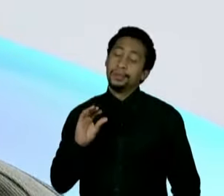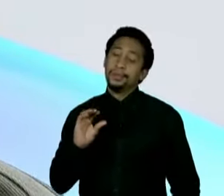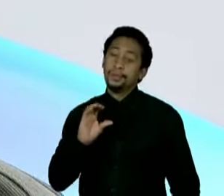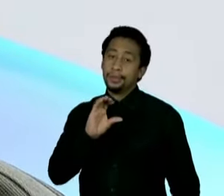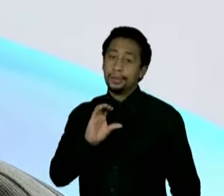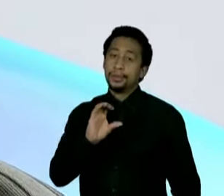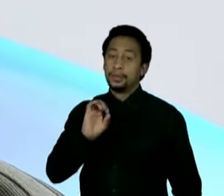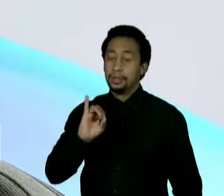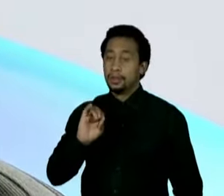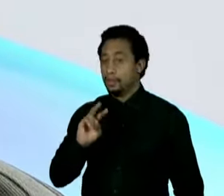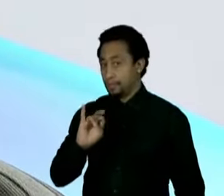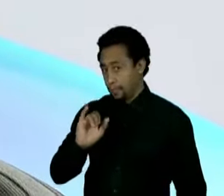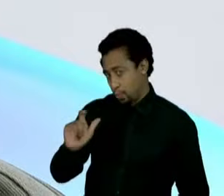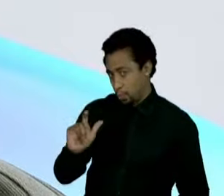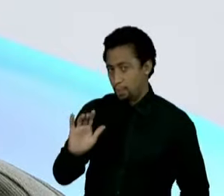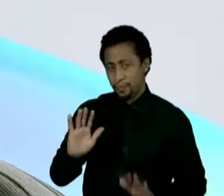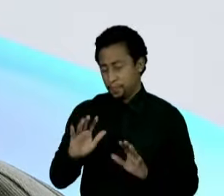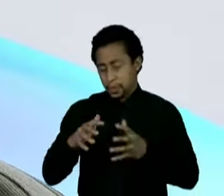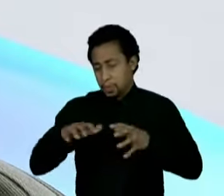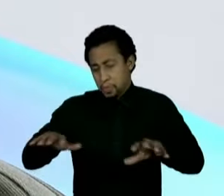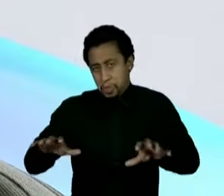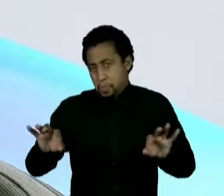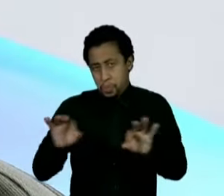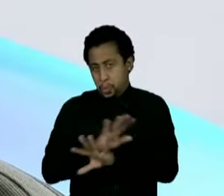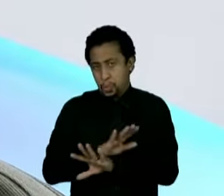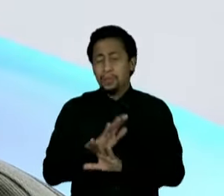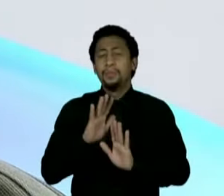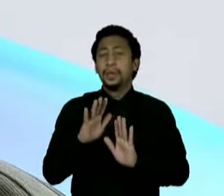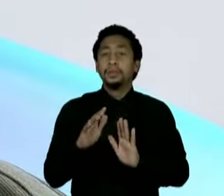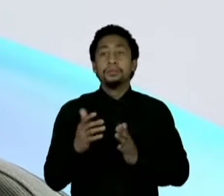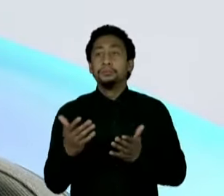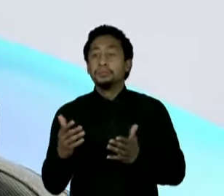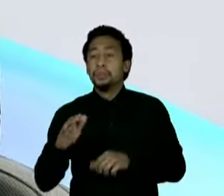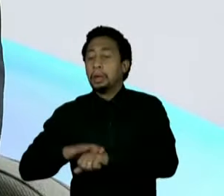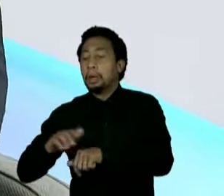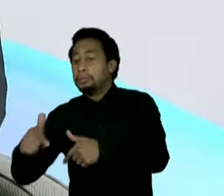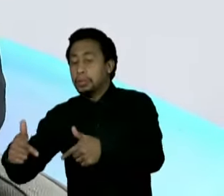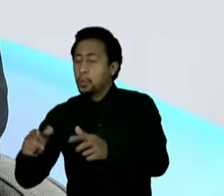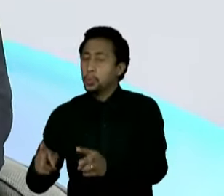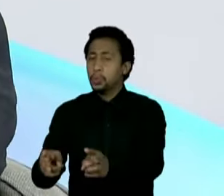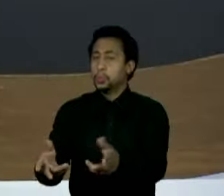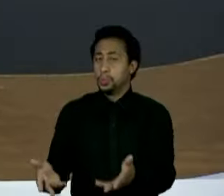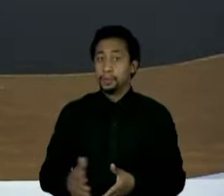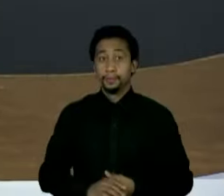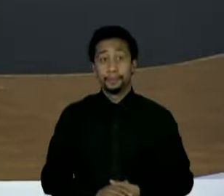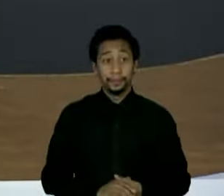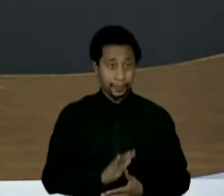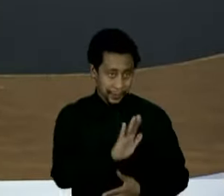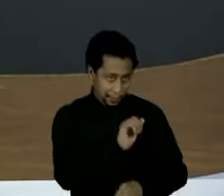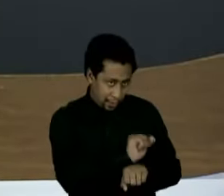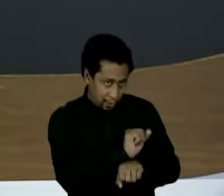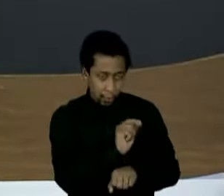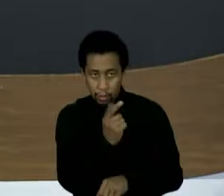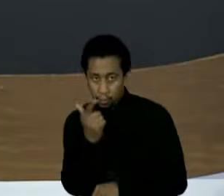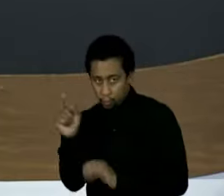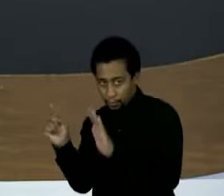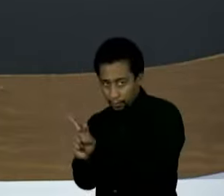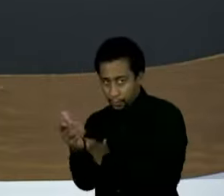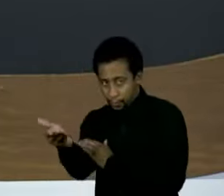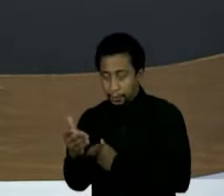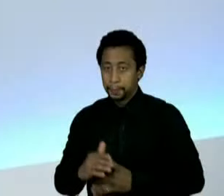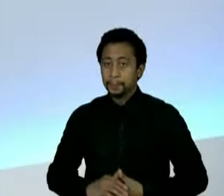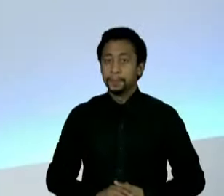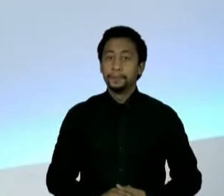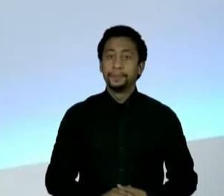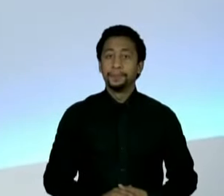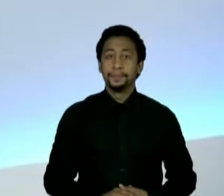por uma secretaria. Não é o fato formal que vai fazer da Polícia ser eficiente ou não. Governador. Leonardo, deixa eu só passar para ele que ele perguntou no bloco. Eu quero voltar para a